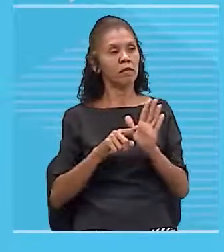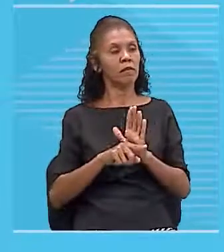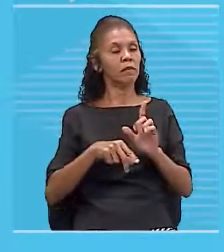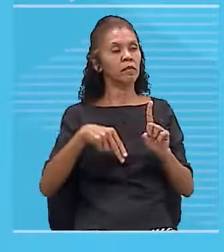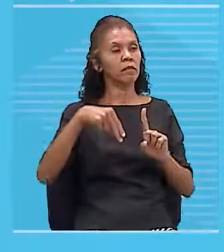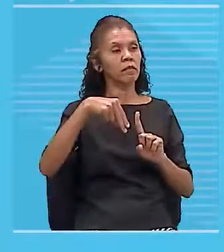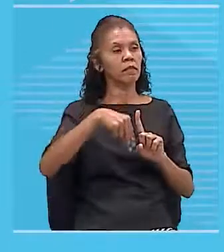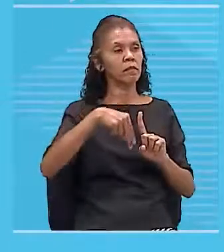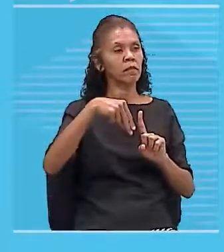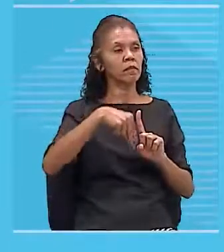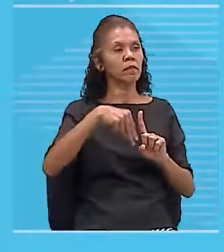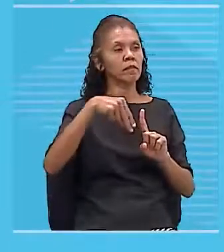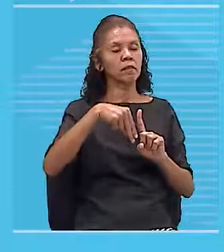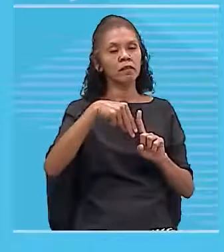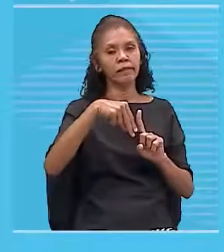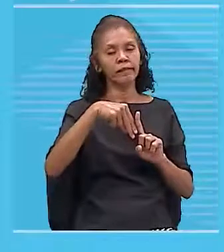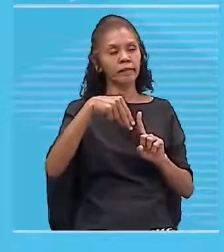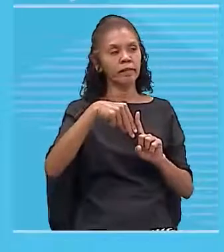padrão.